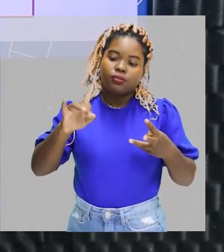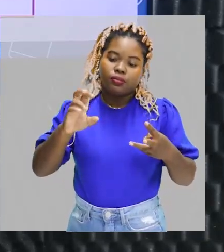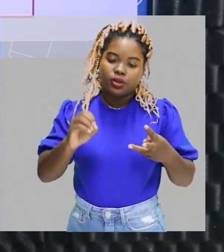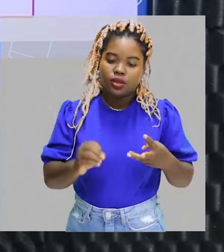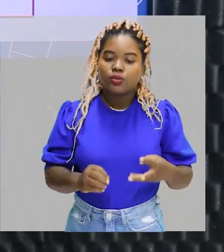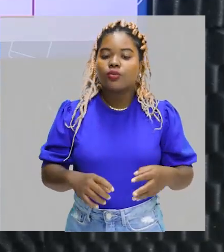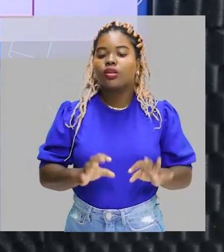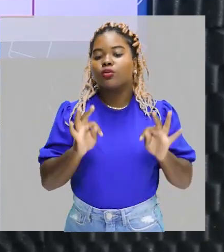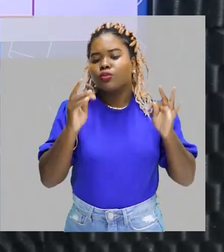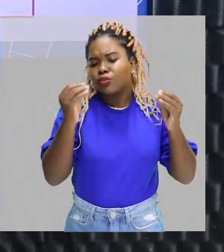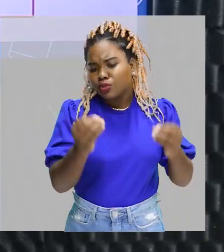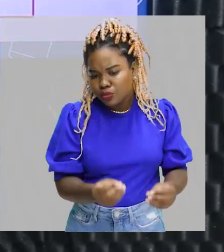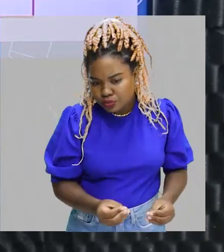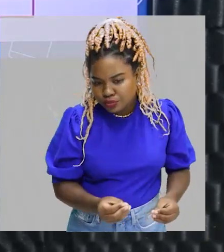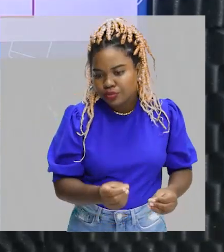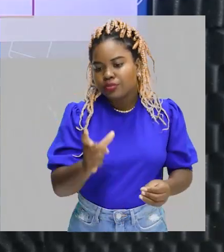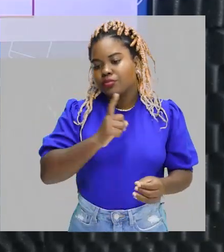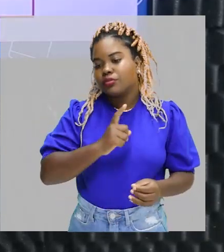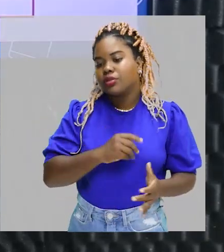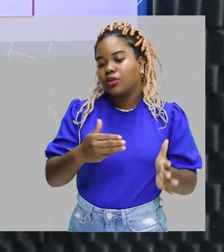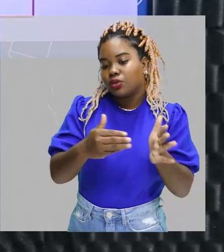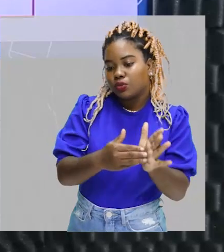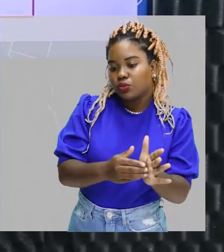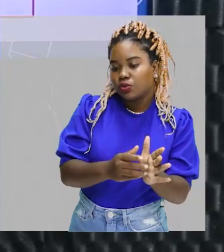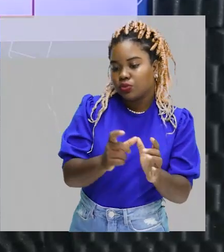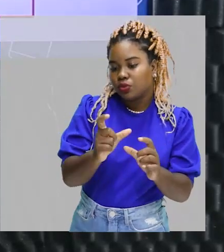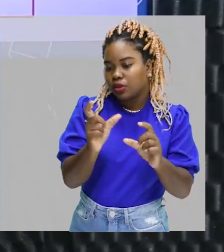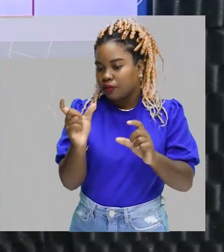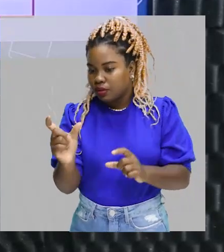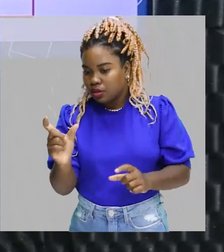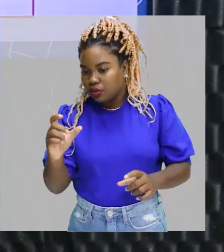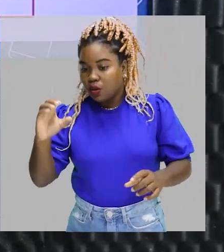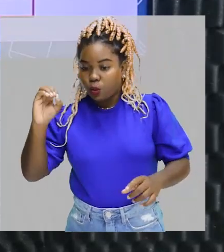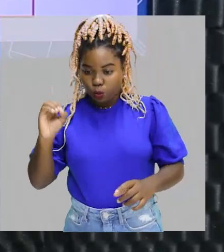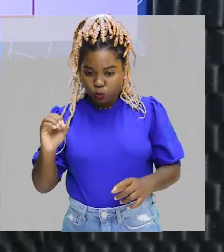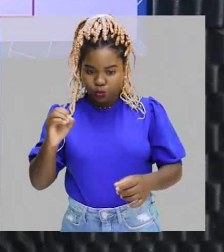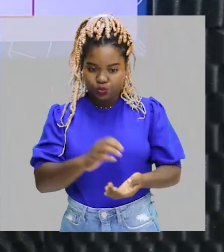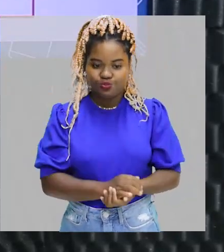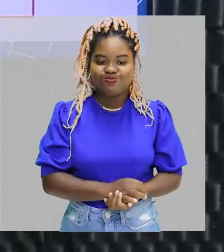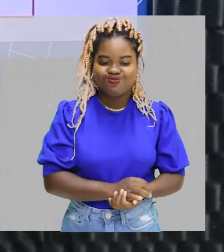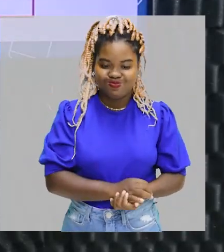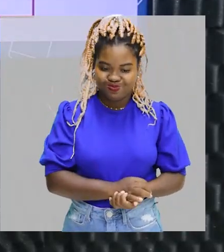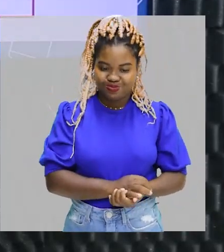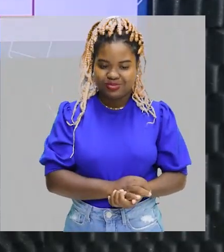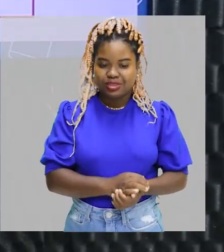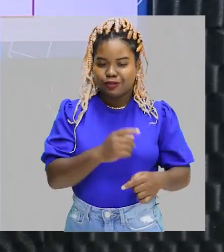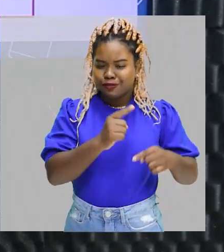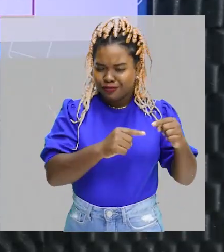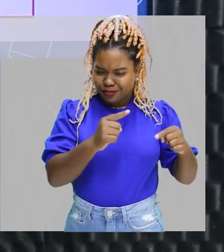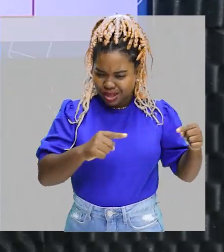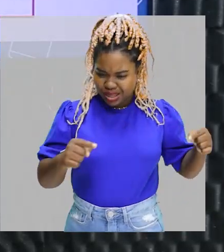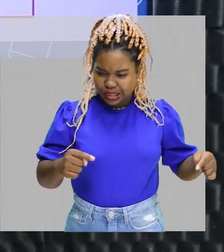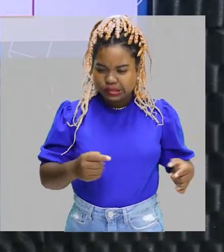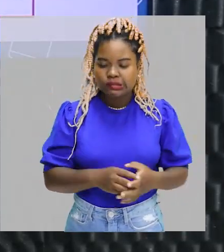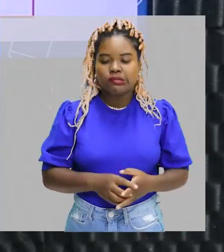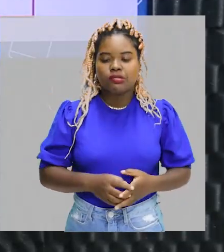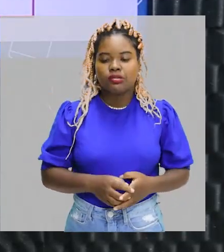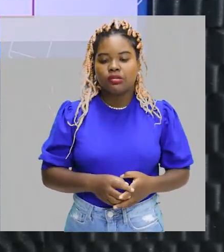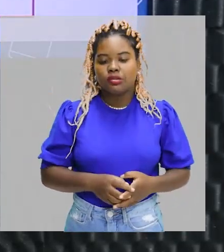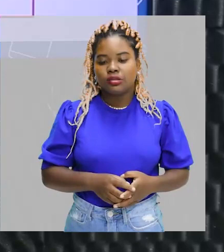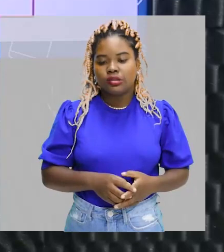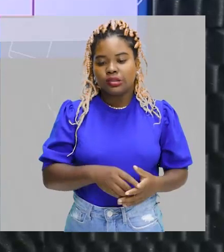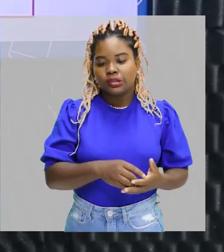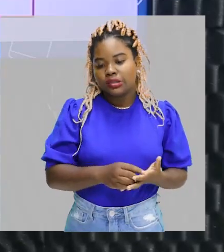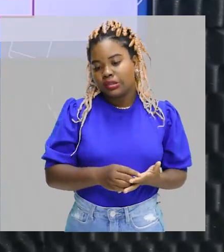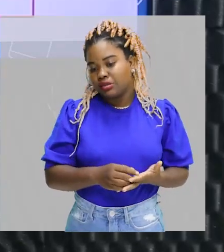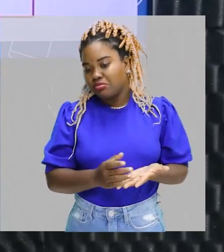hidrocarboneto, eu vou ter a terminação O. O prefixo, ele varia de acordo com o número de carbonos